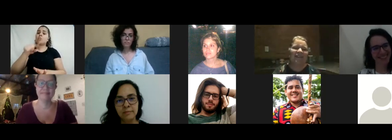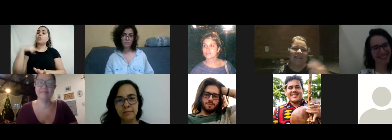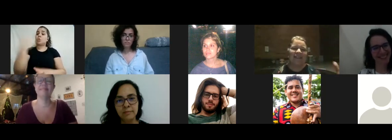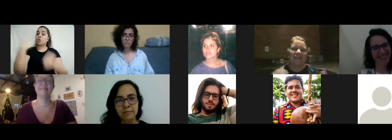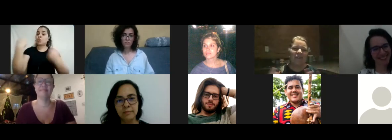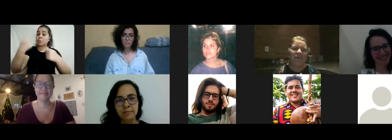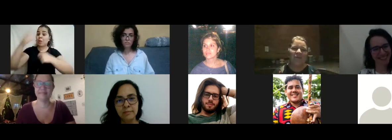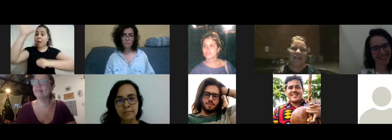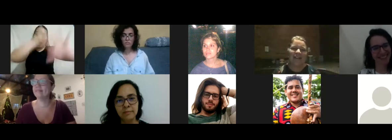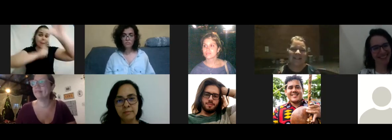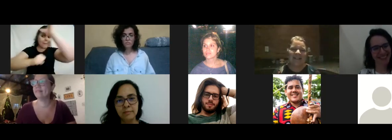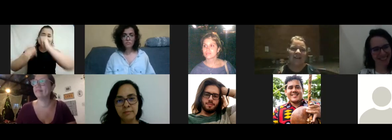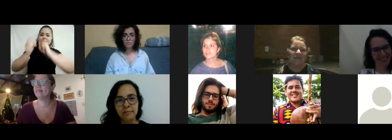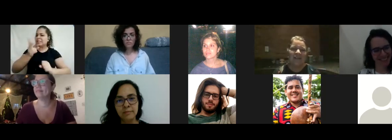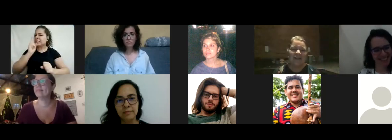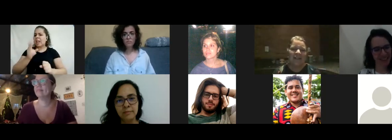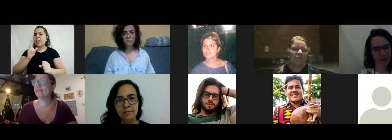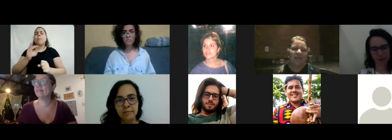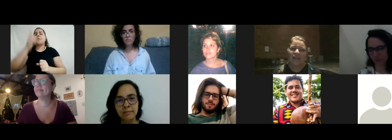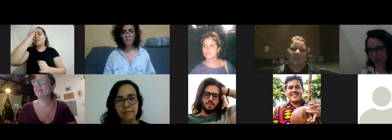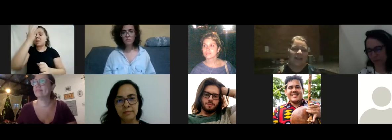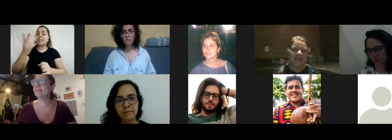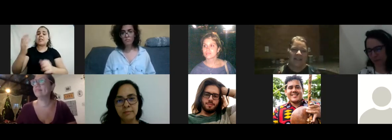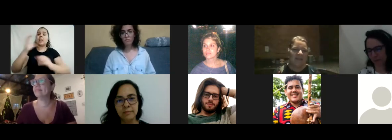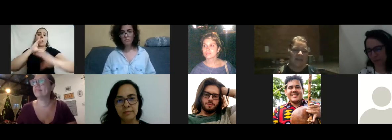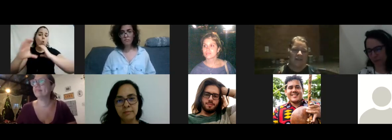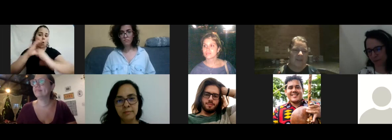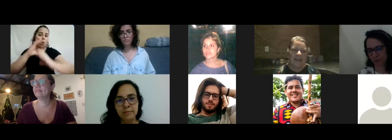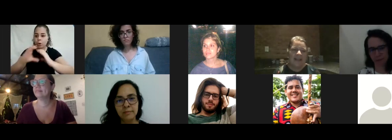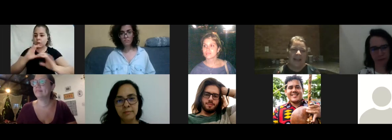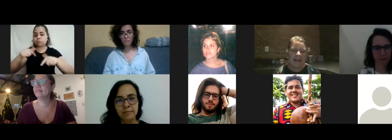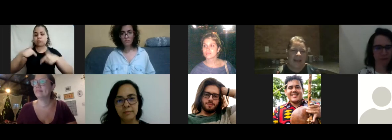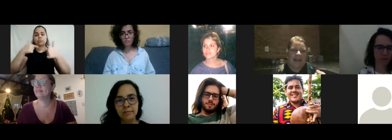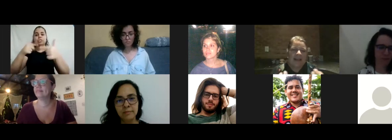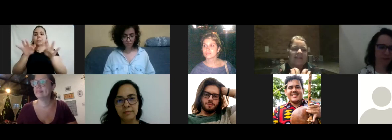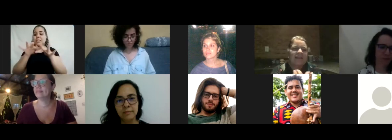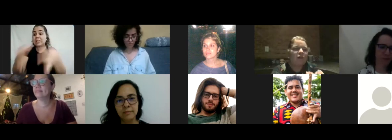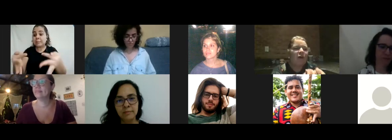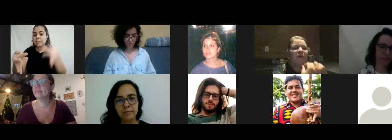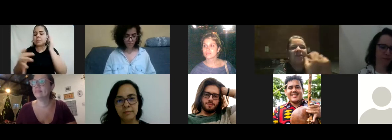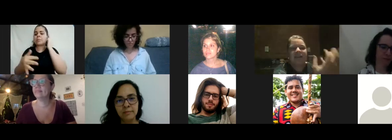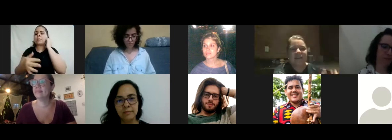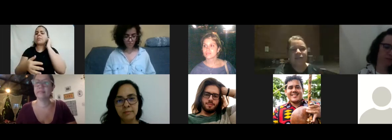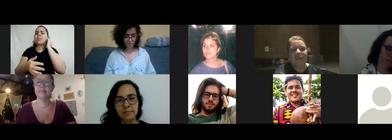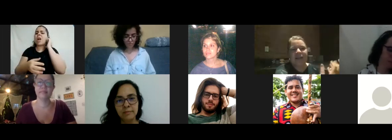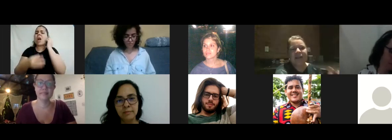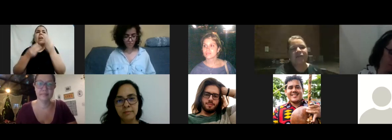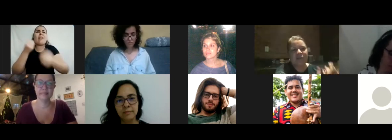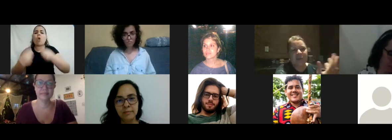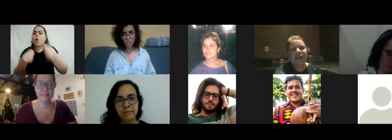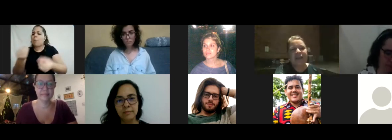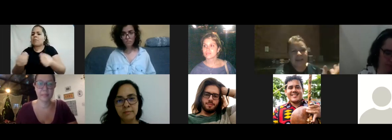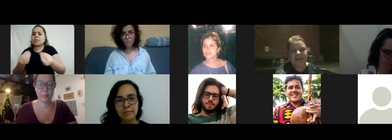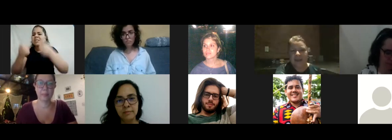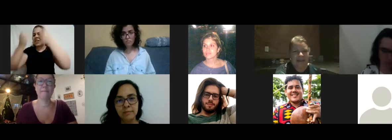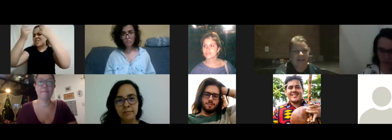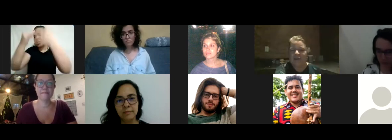facilitando a comunicação das maneiras mais simples, né? Assim, como que você explica isso de